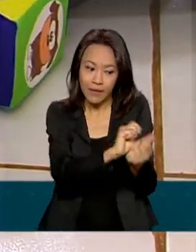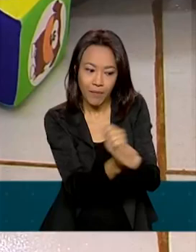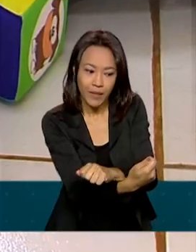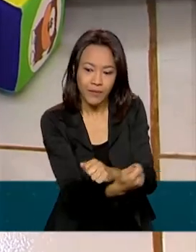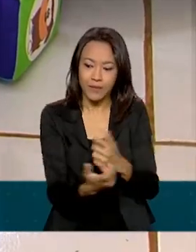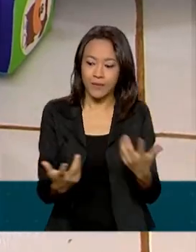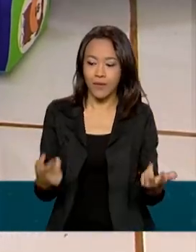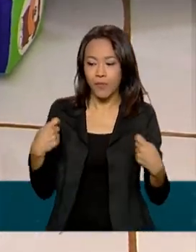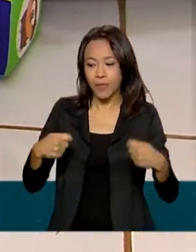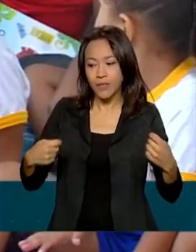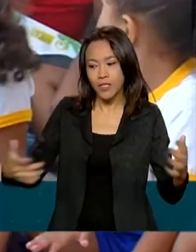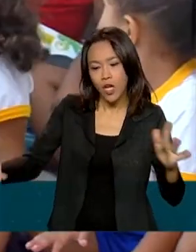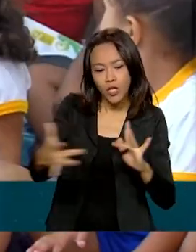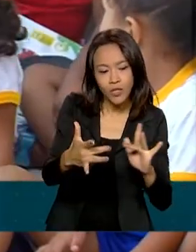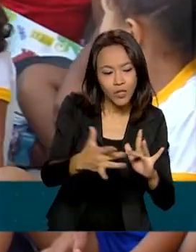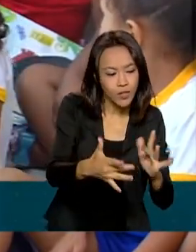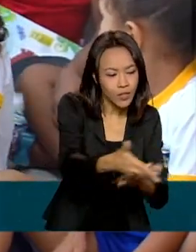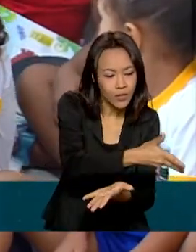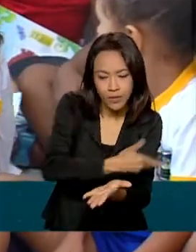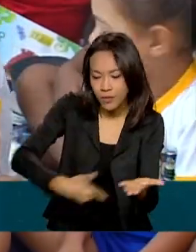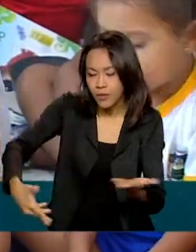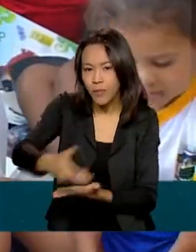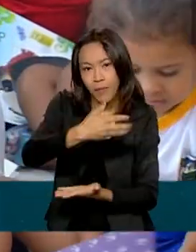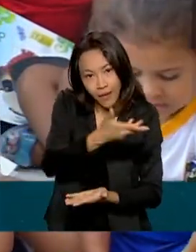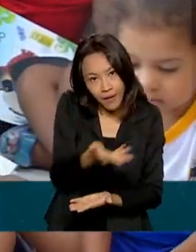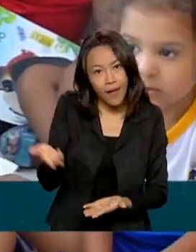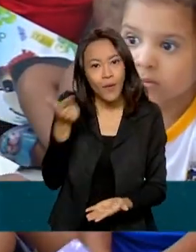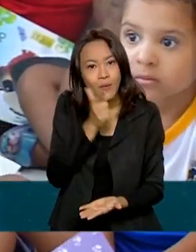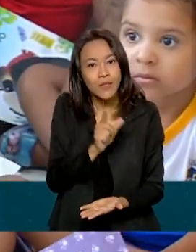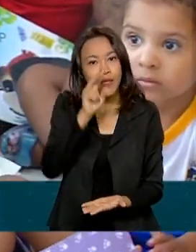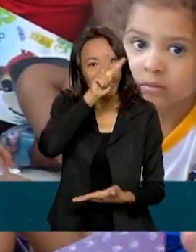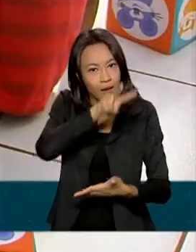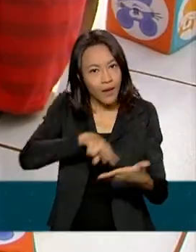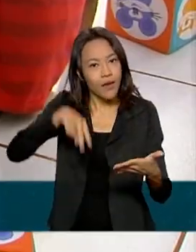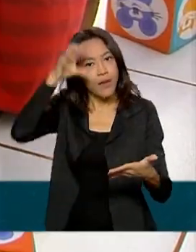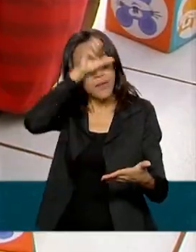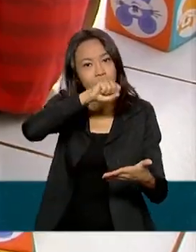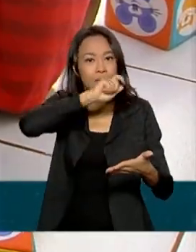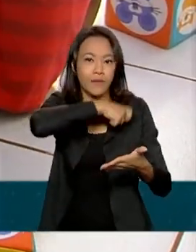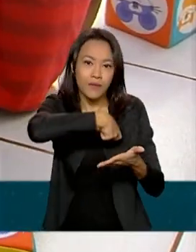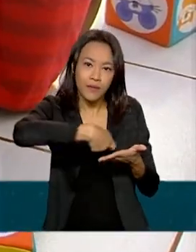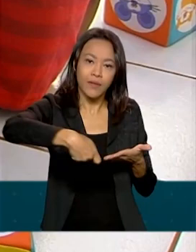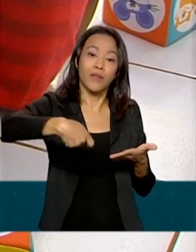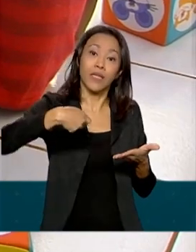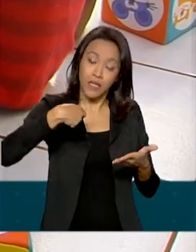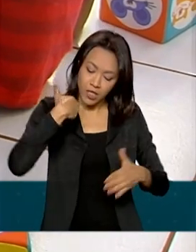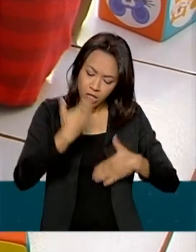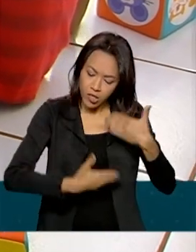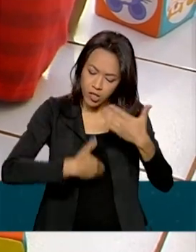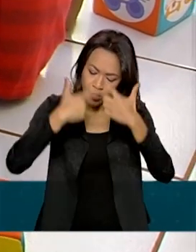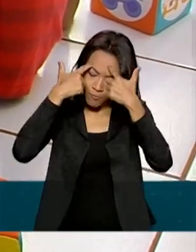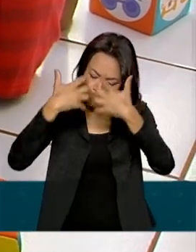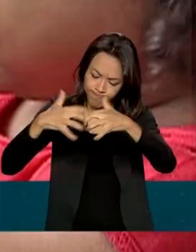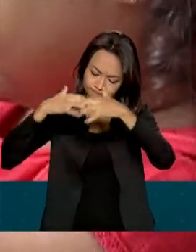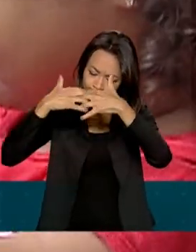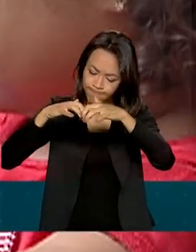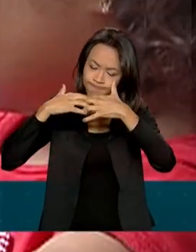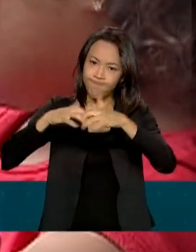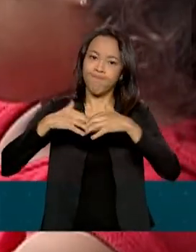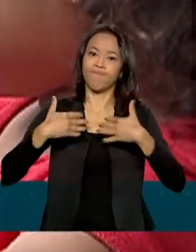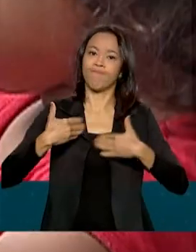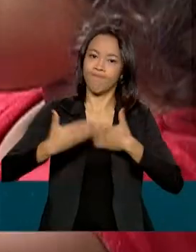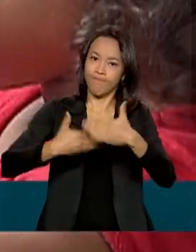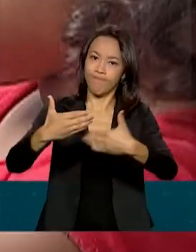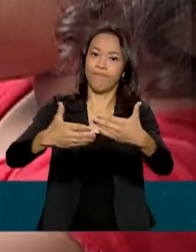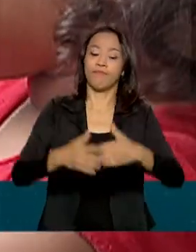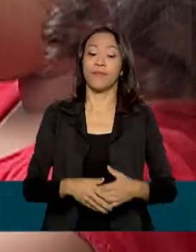e socialização para que ela possa aprender a ler, escrever e desenvolver todos os seus potenciais. Para